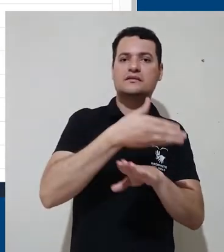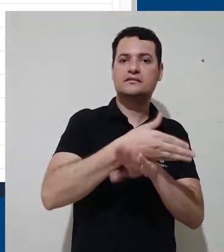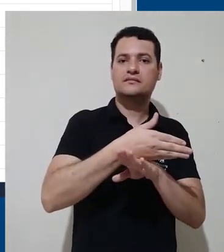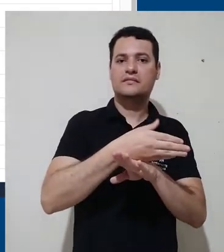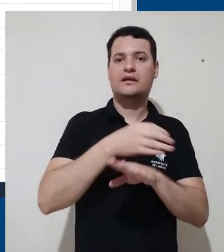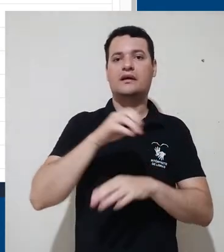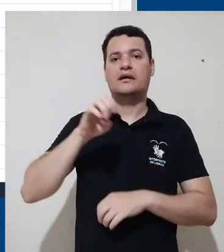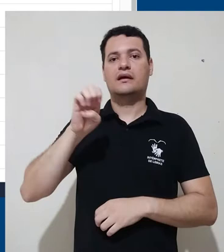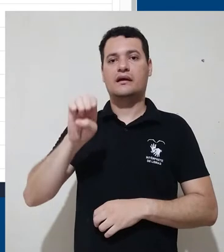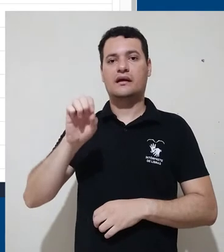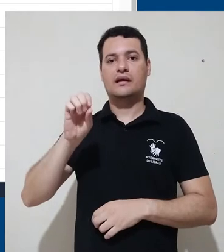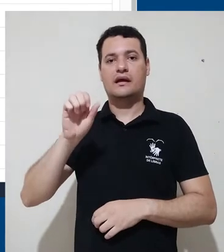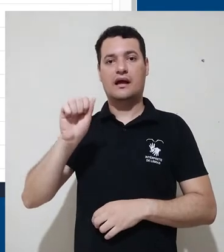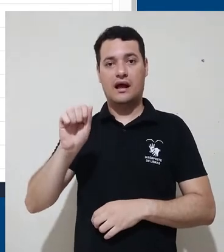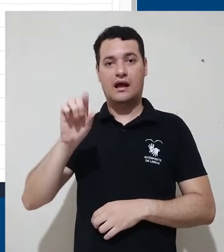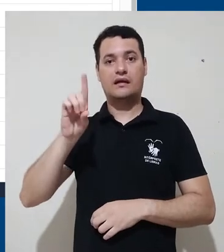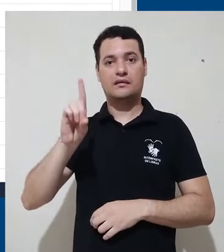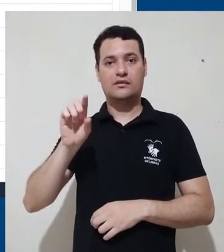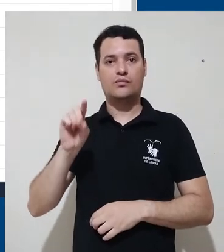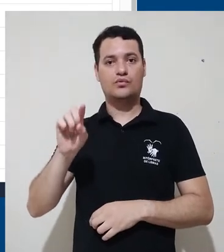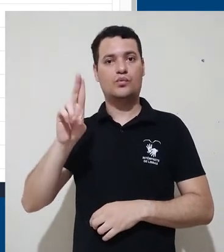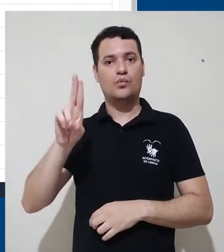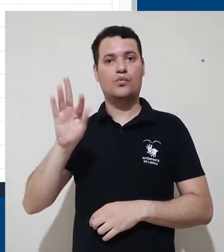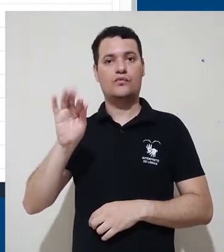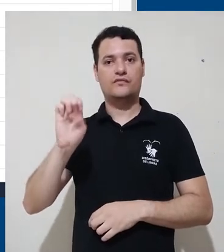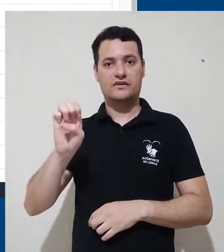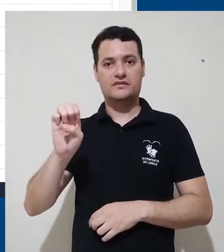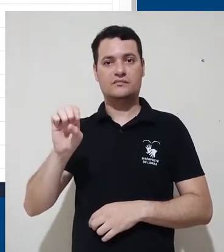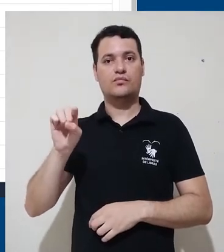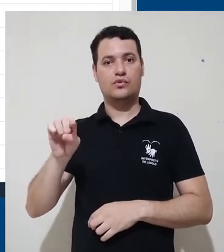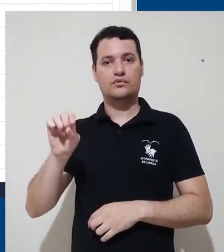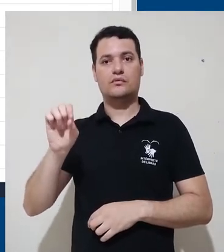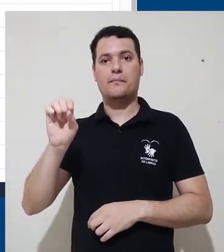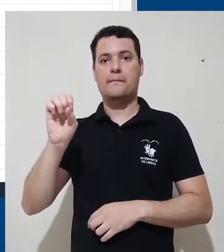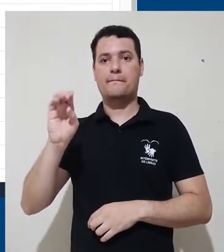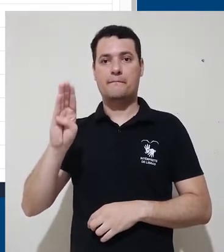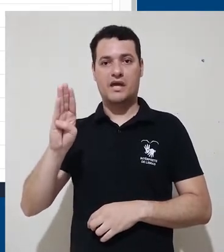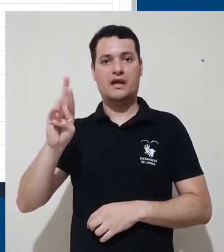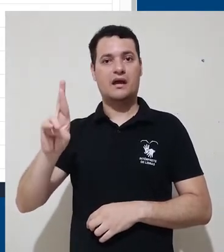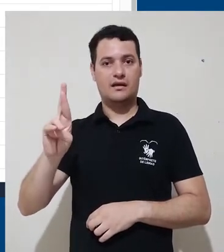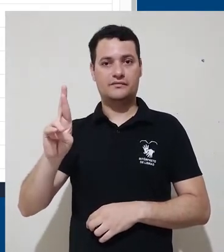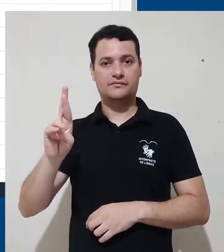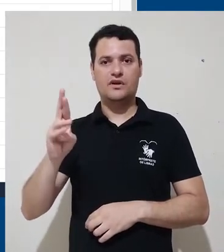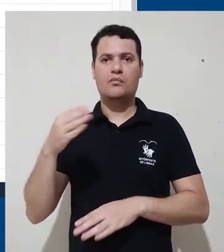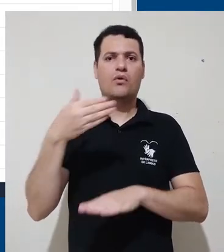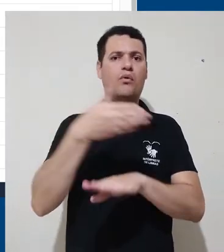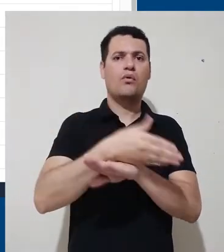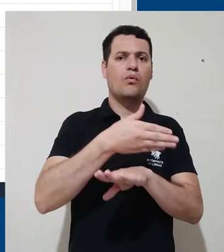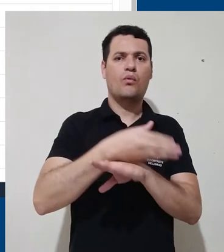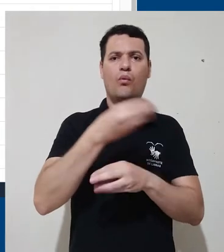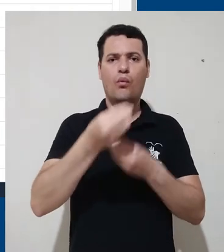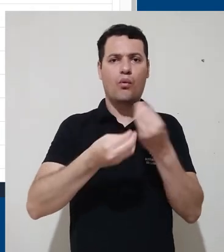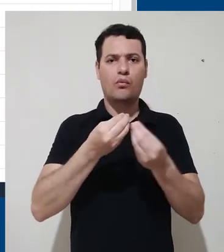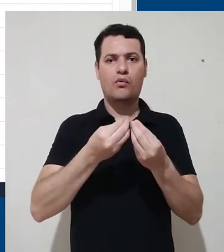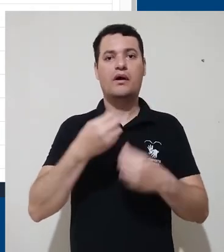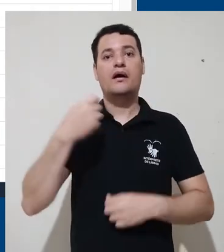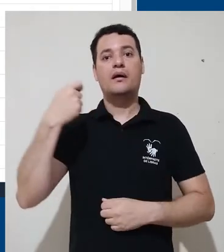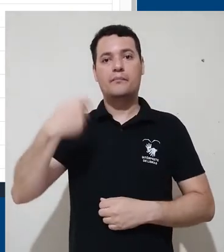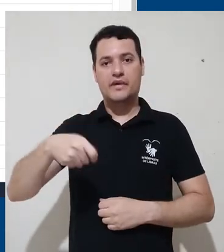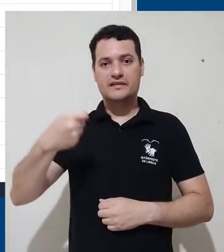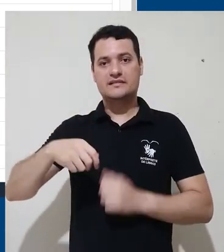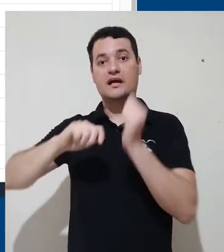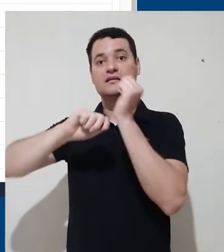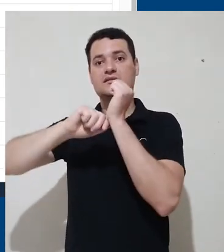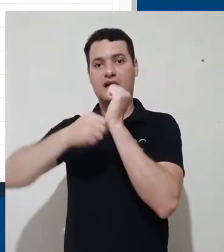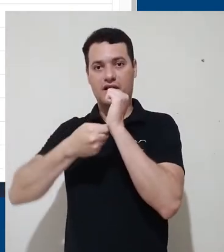endereço ead.ufis.br e para fazer login e ter acesso a essa